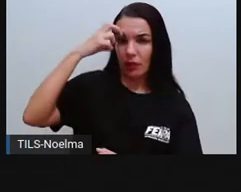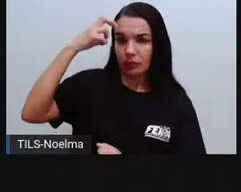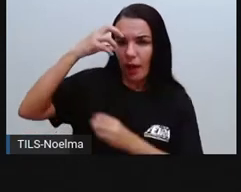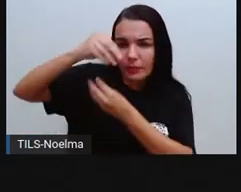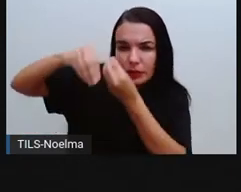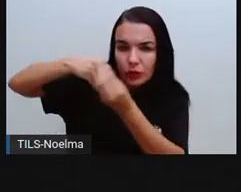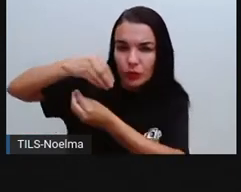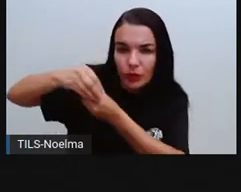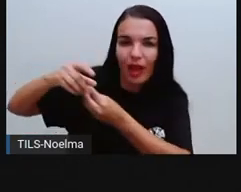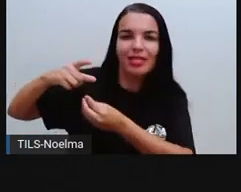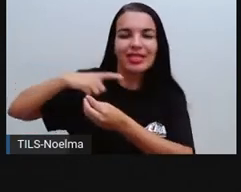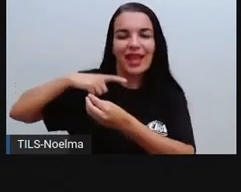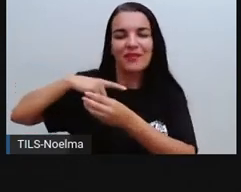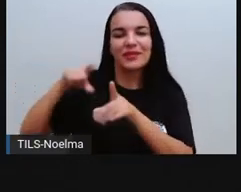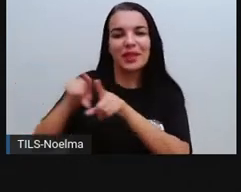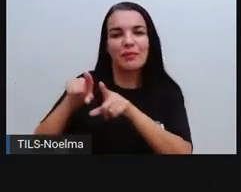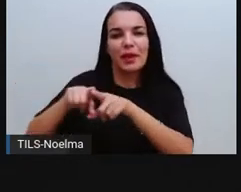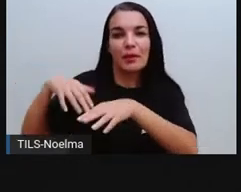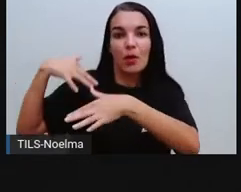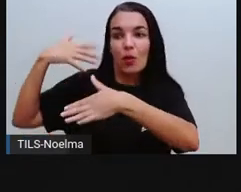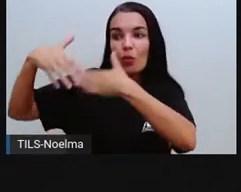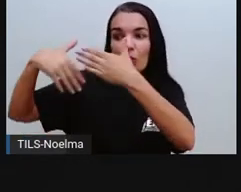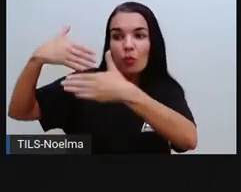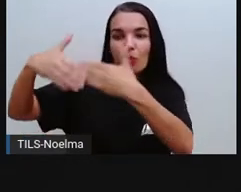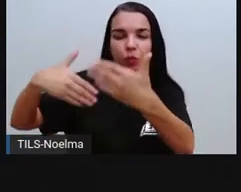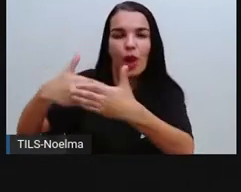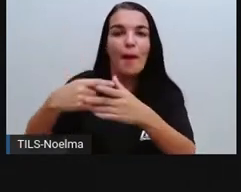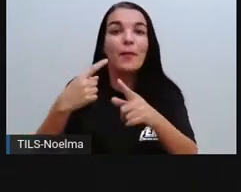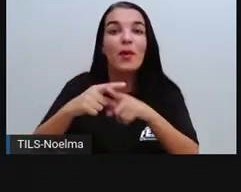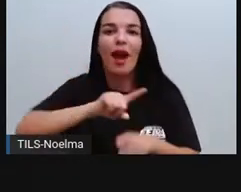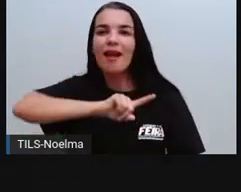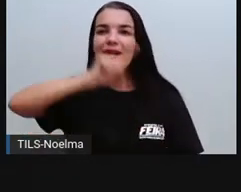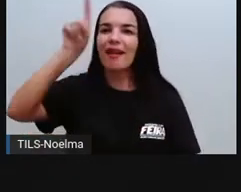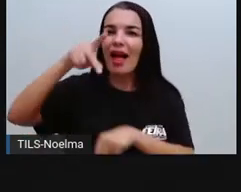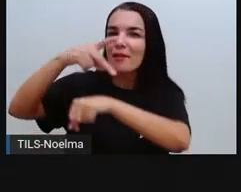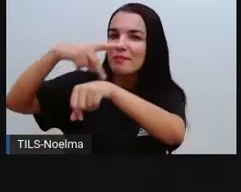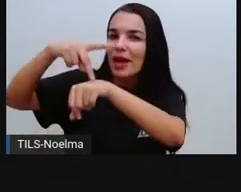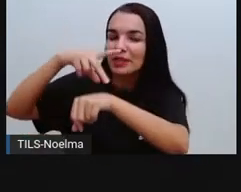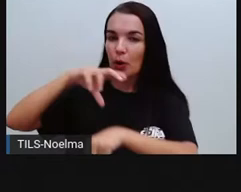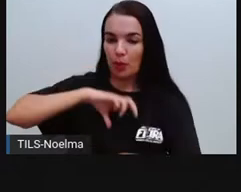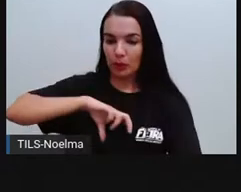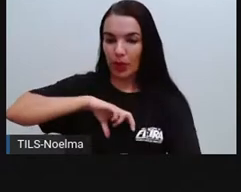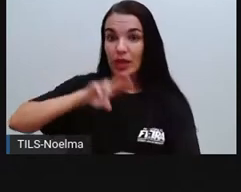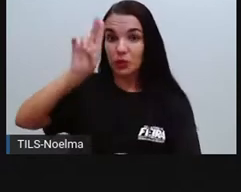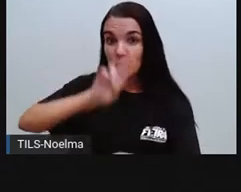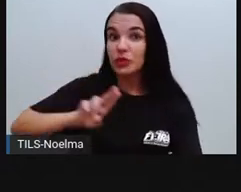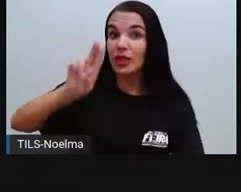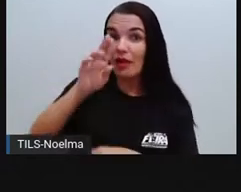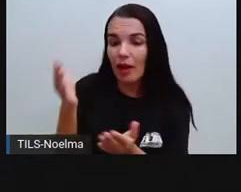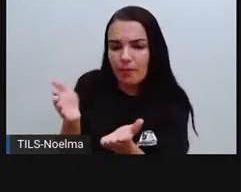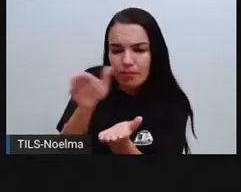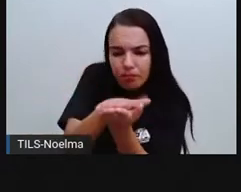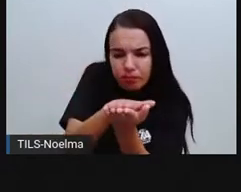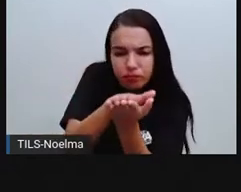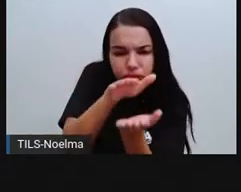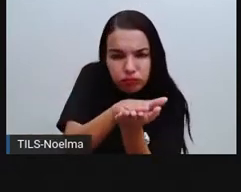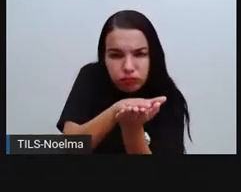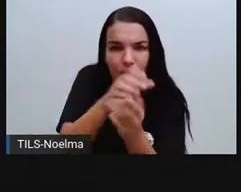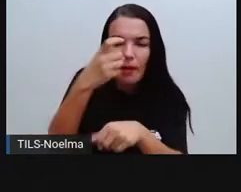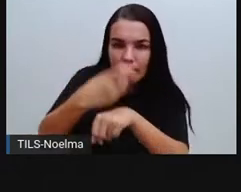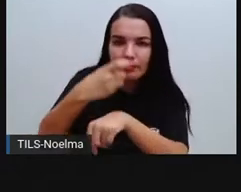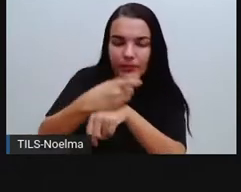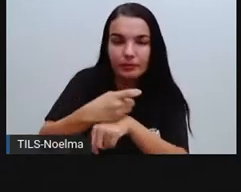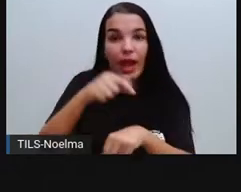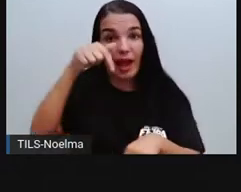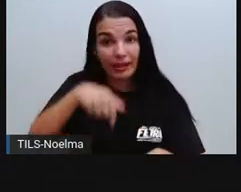xilografura no Brasil. Os portugueses, eles já utilizavam a técnica que, quando trazida ao Brasil, desenvolveu aí também a